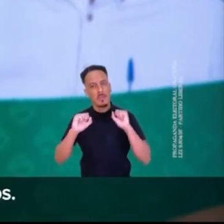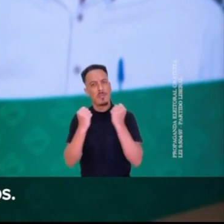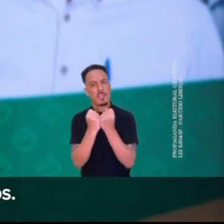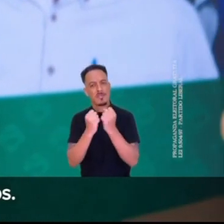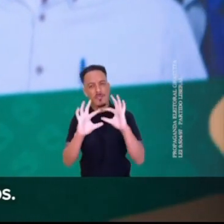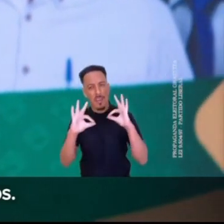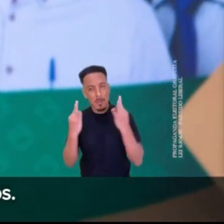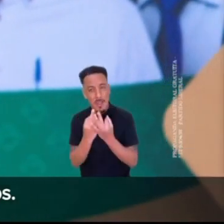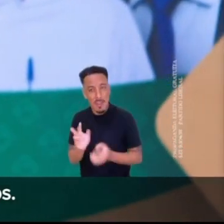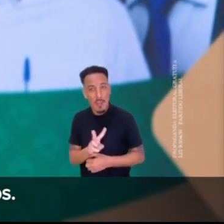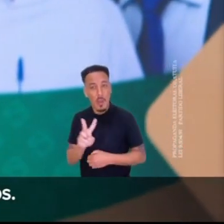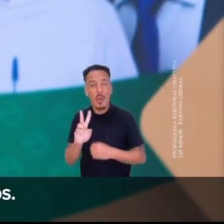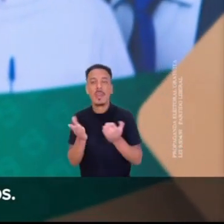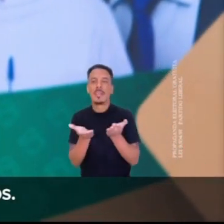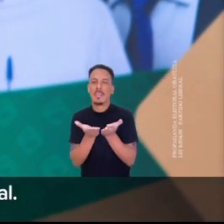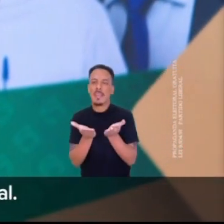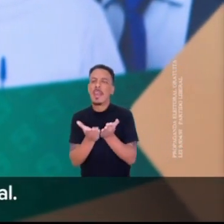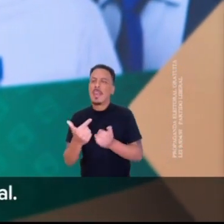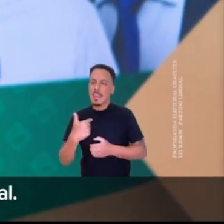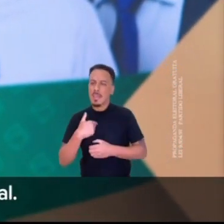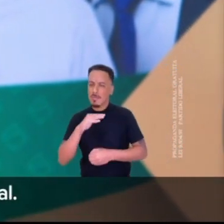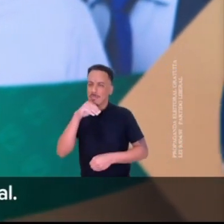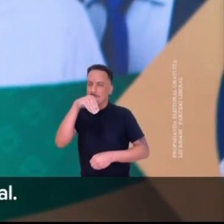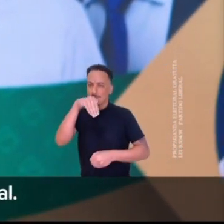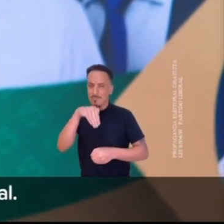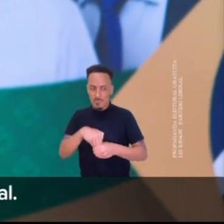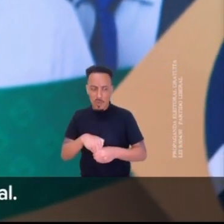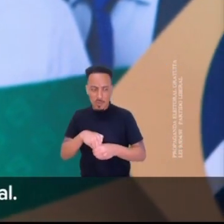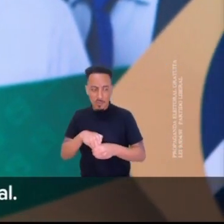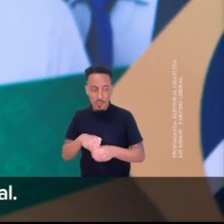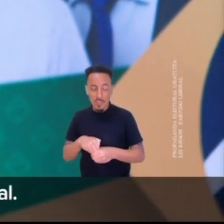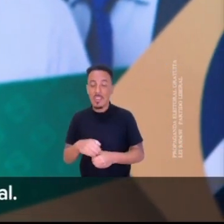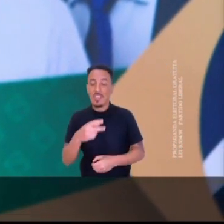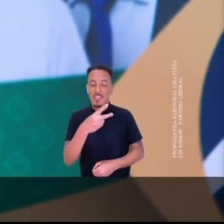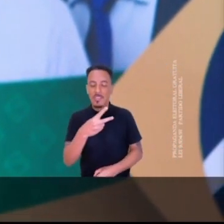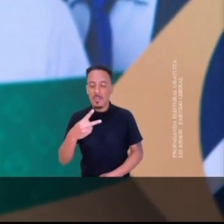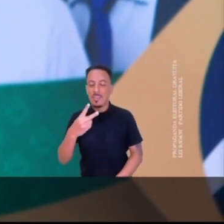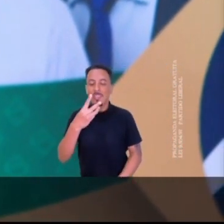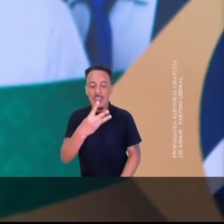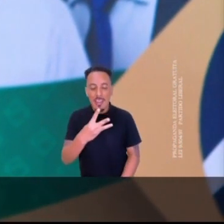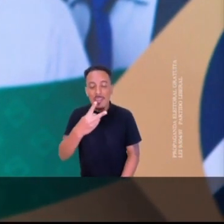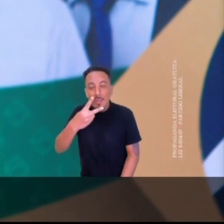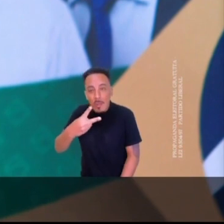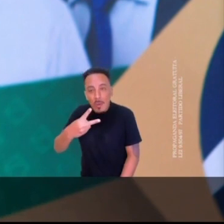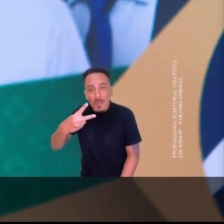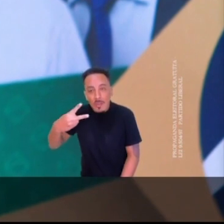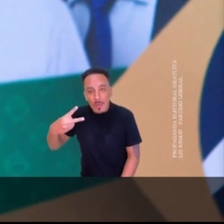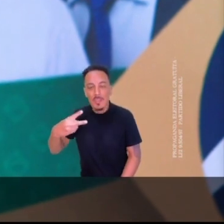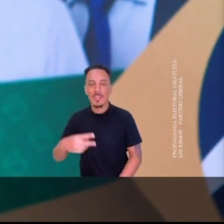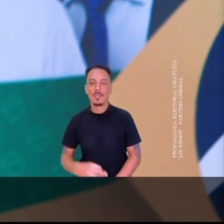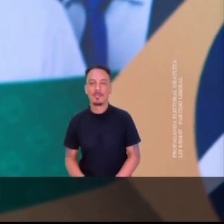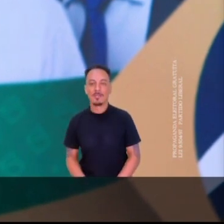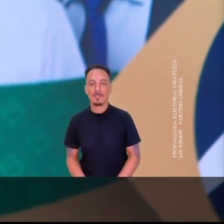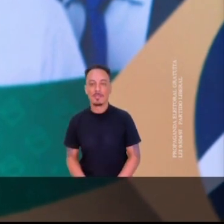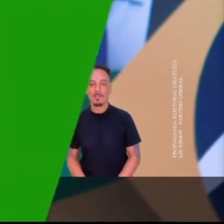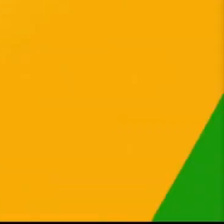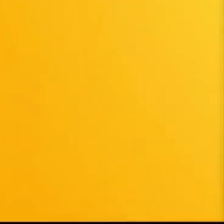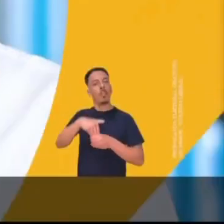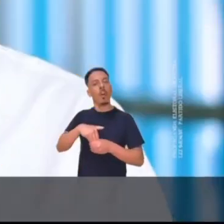Defenderei a família e os valores cristãos. Sou a sua candidata a deputada estadual, Dani Alonso, 22, 3, 22.